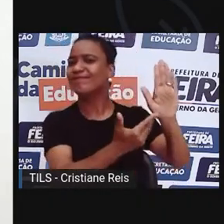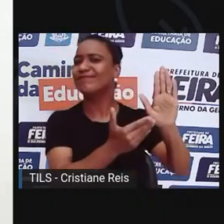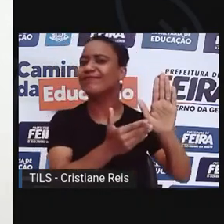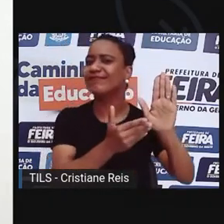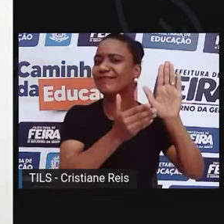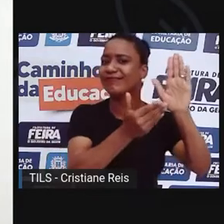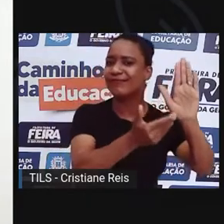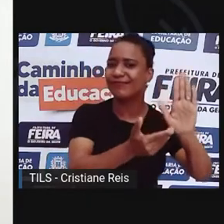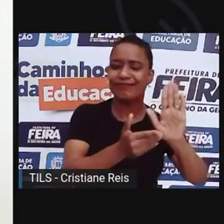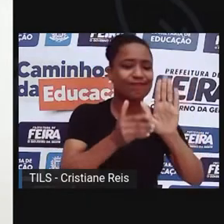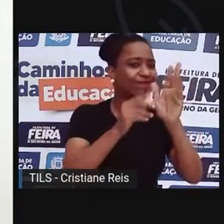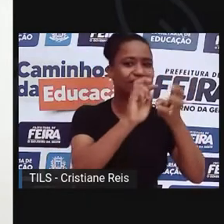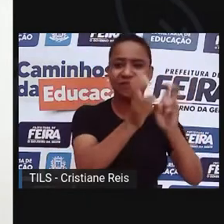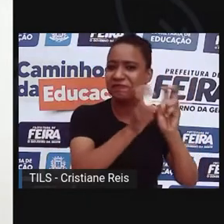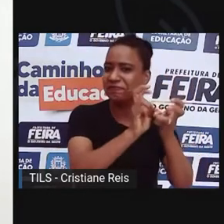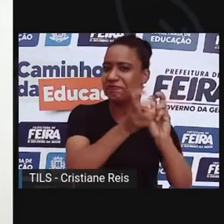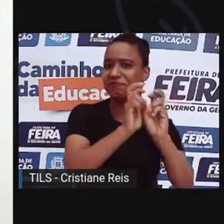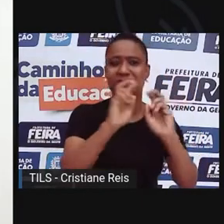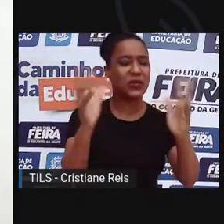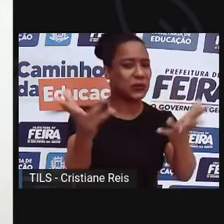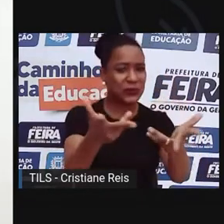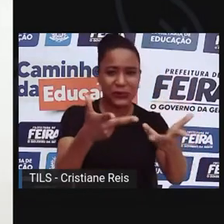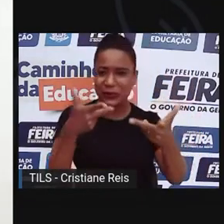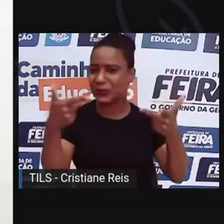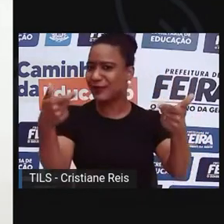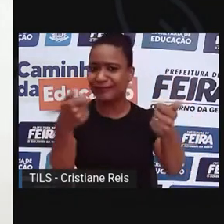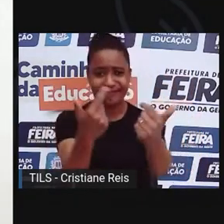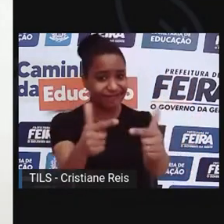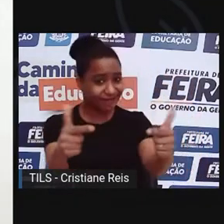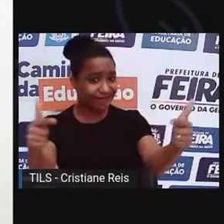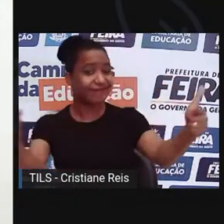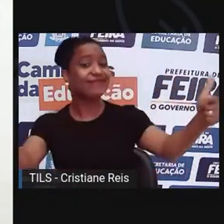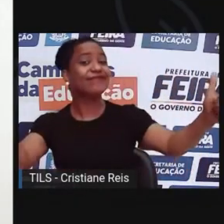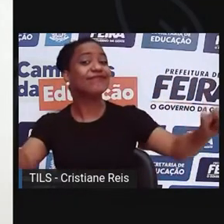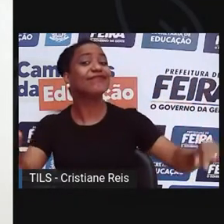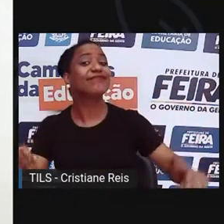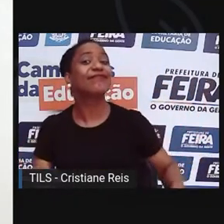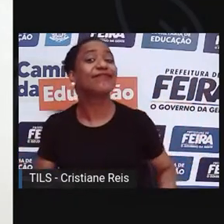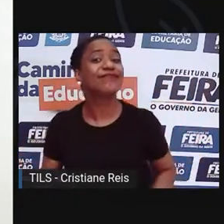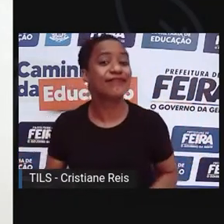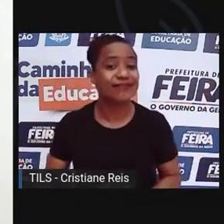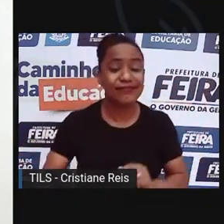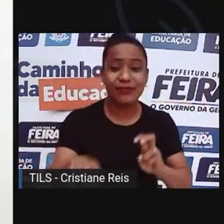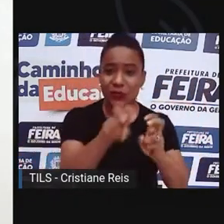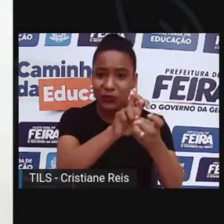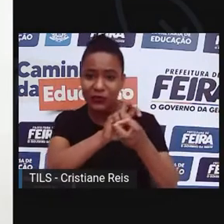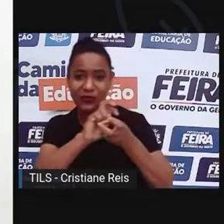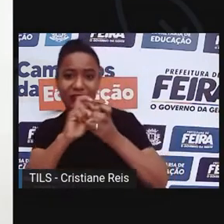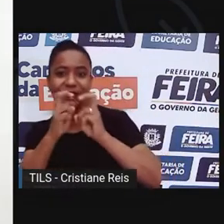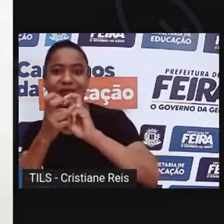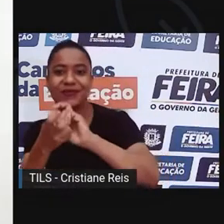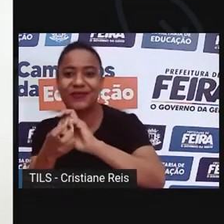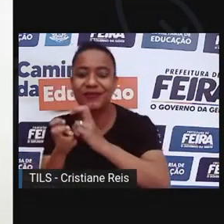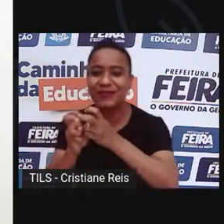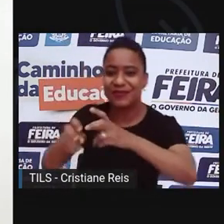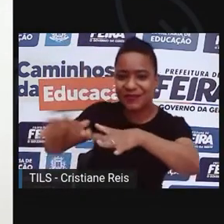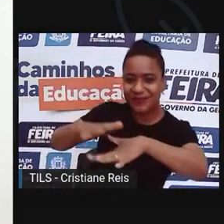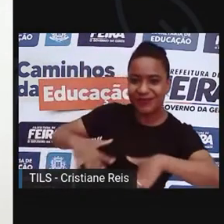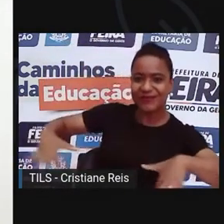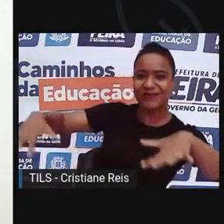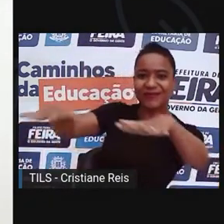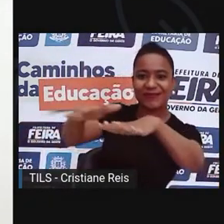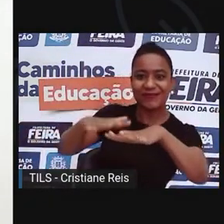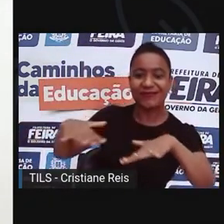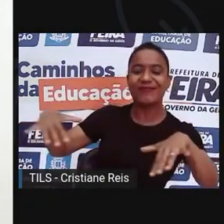Capoeira nos roubou Capoeira nasceu no gueto E o